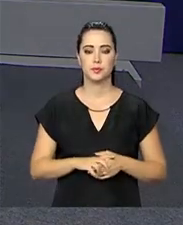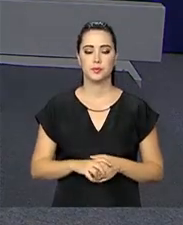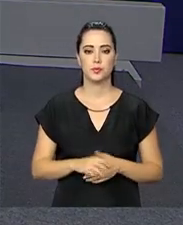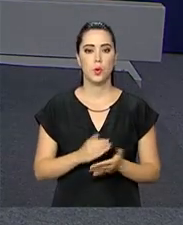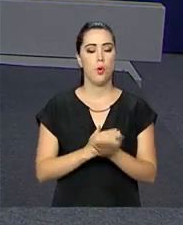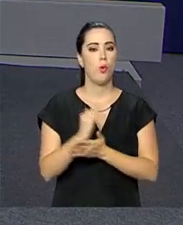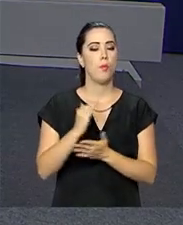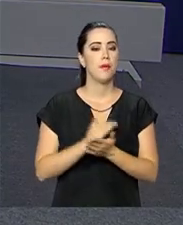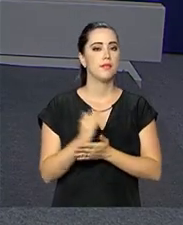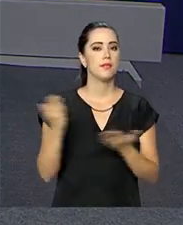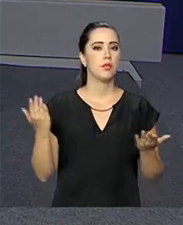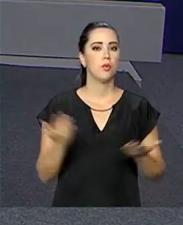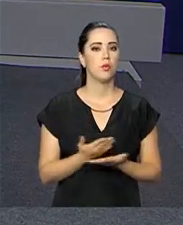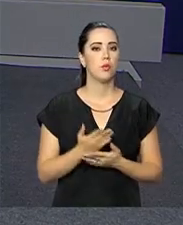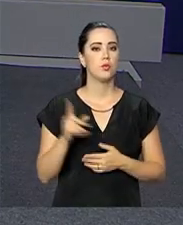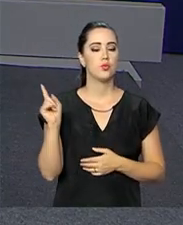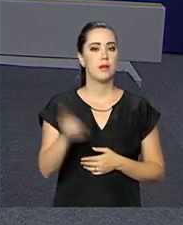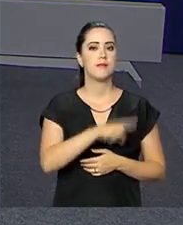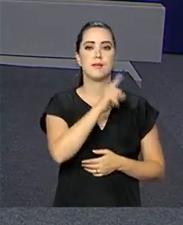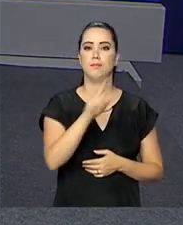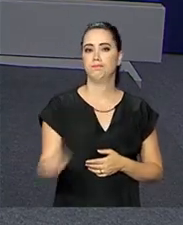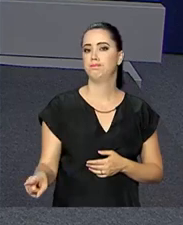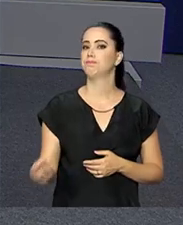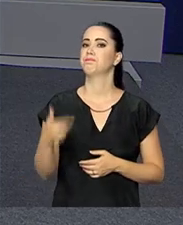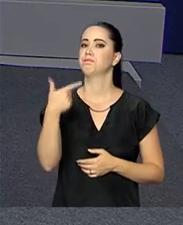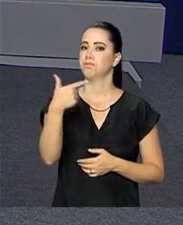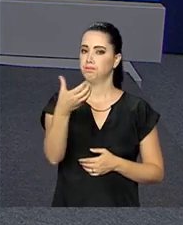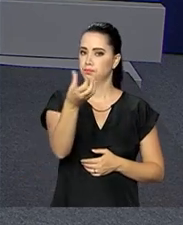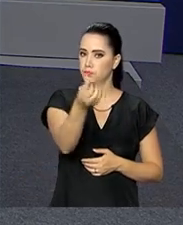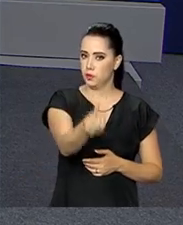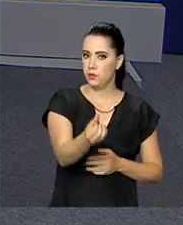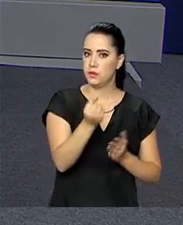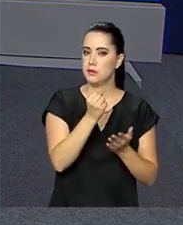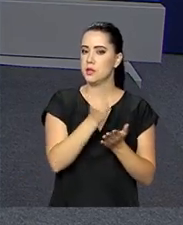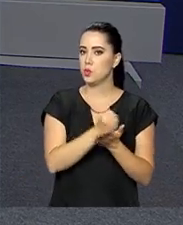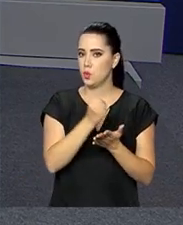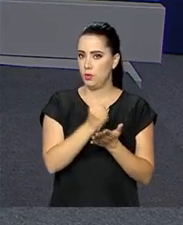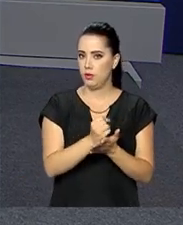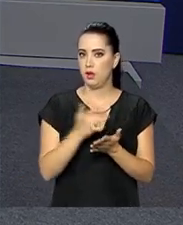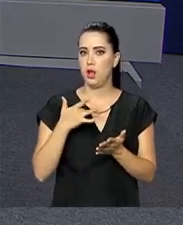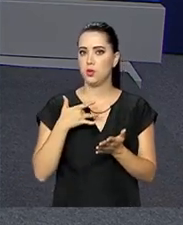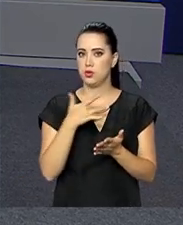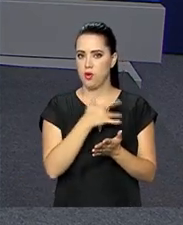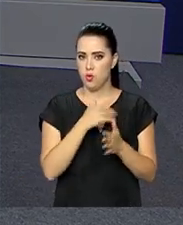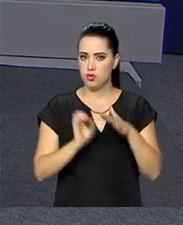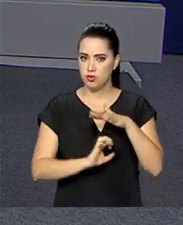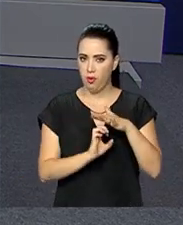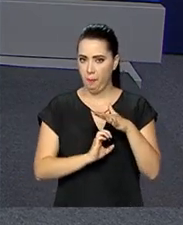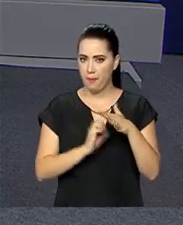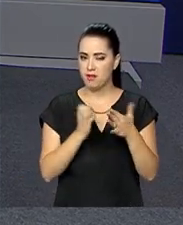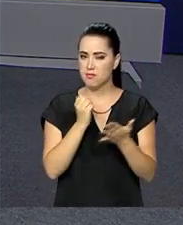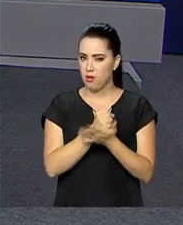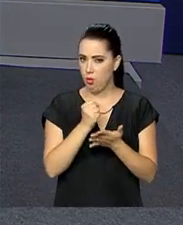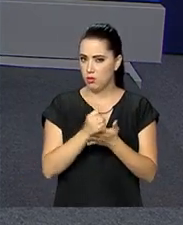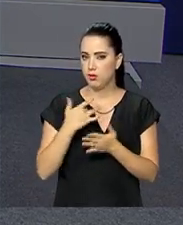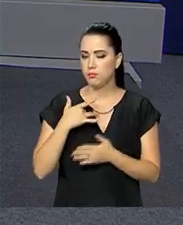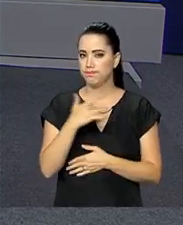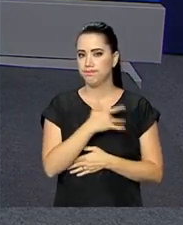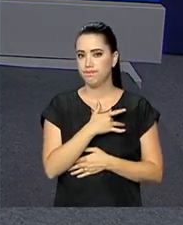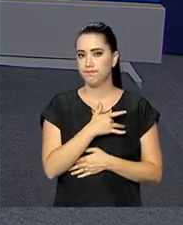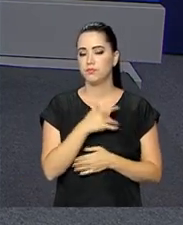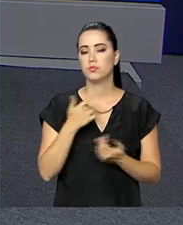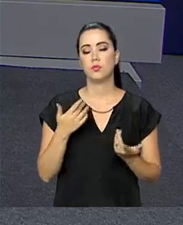Começa a valer hoje a suspensão da venda de 26 planos de saúde de 11 operadoras. A determinação da Agência Nacional de Saúde